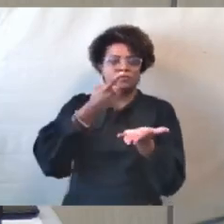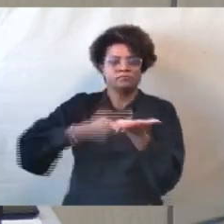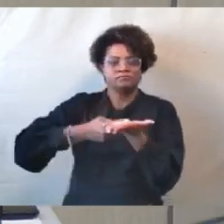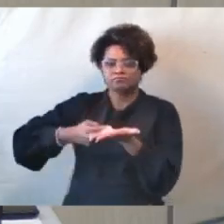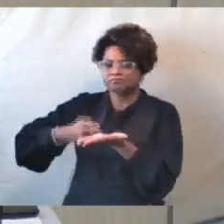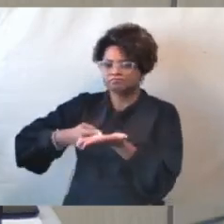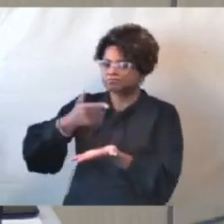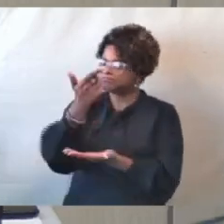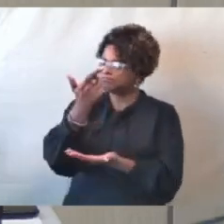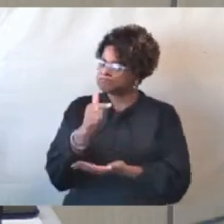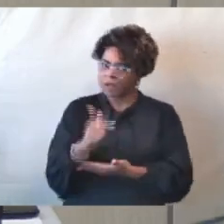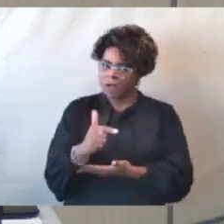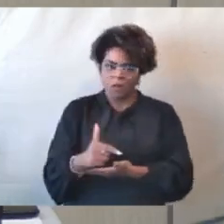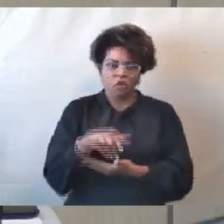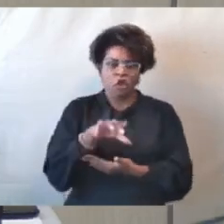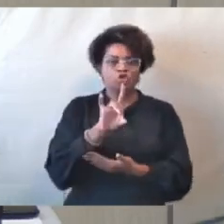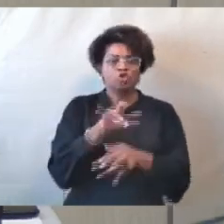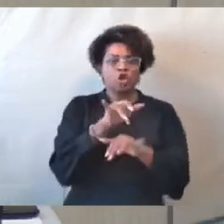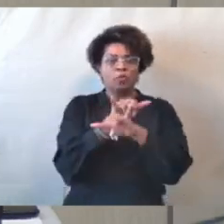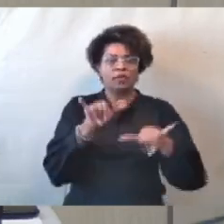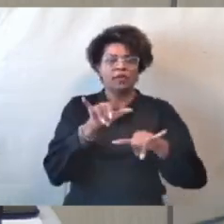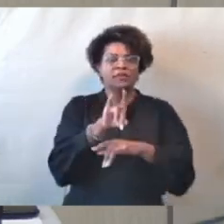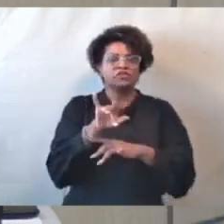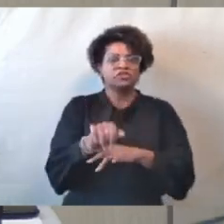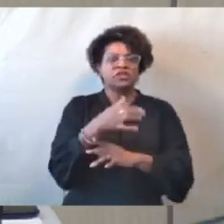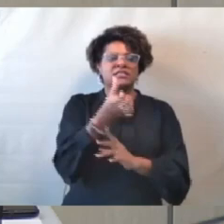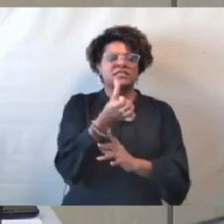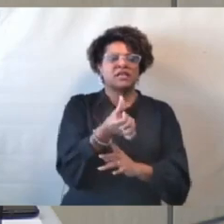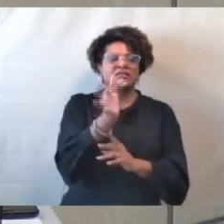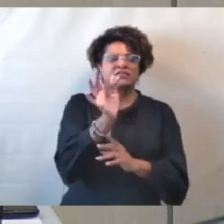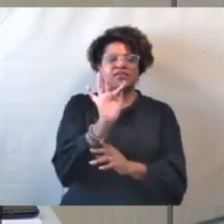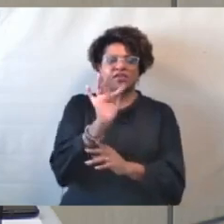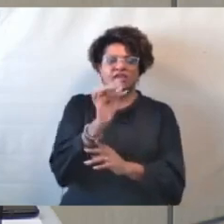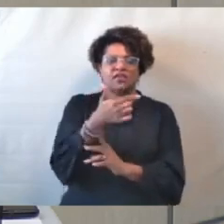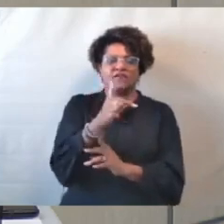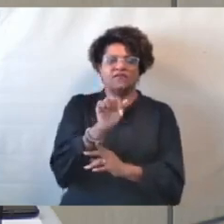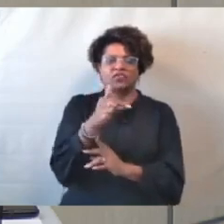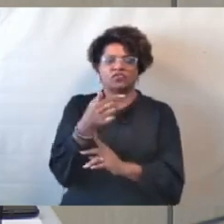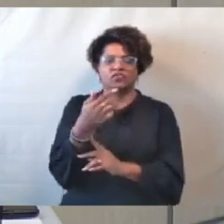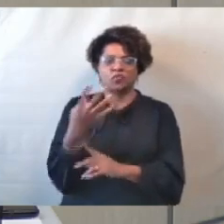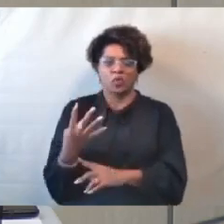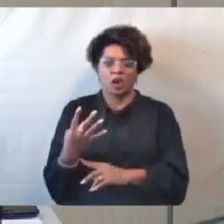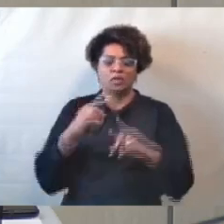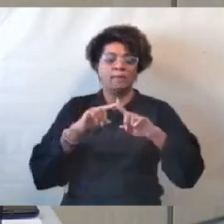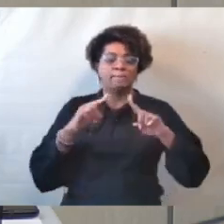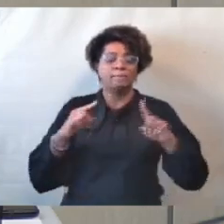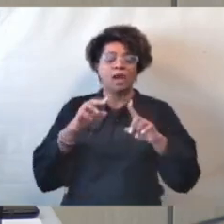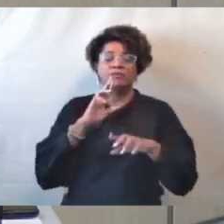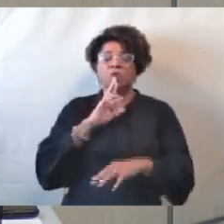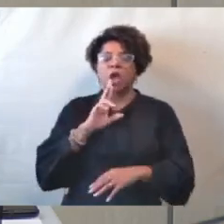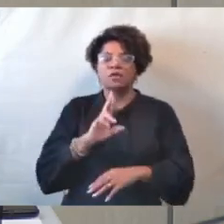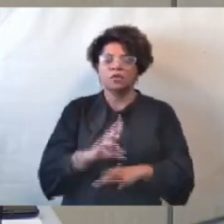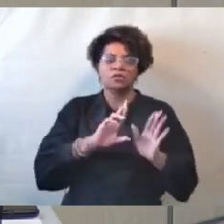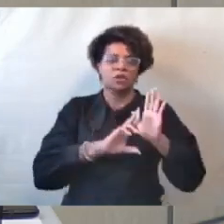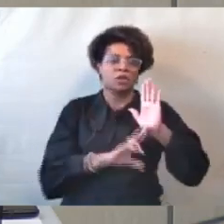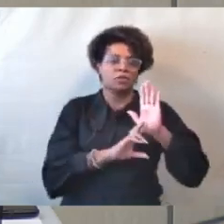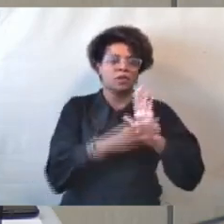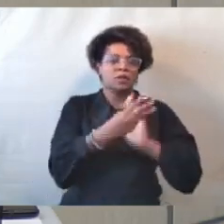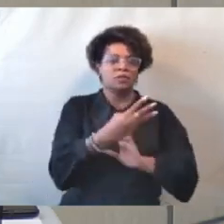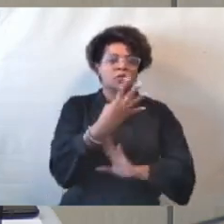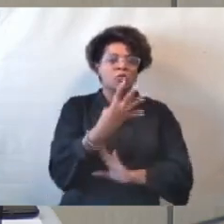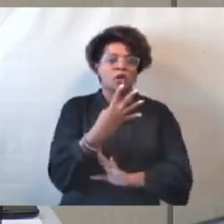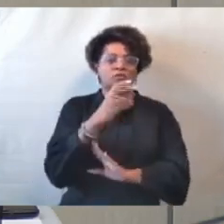6 de fevereiro de 2024. No entanto, em resposta ao requerimento 345 dessa comissão,